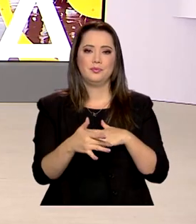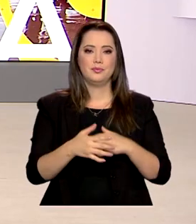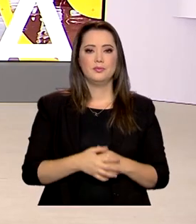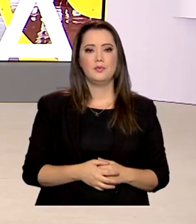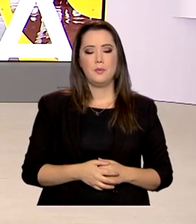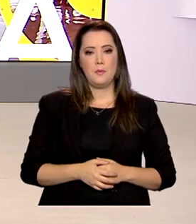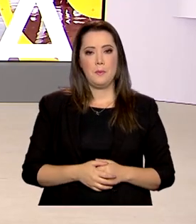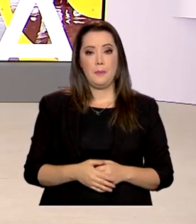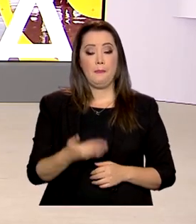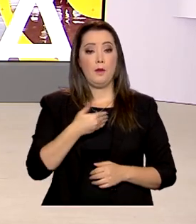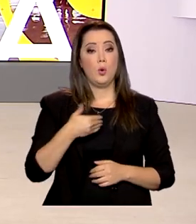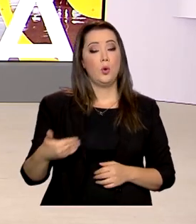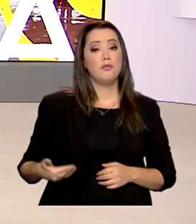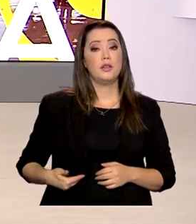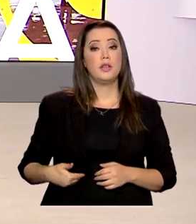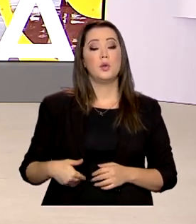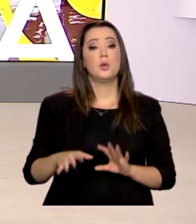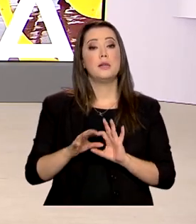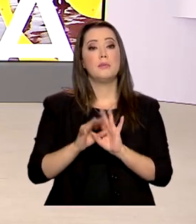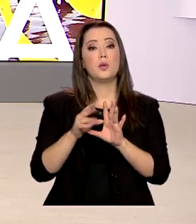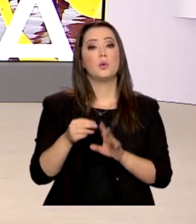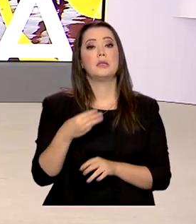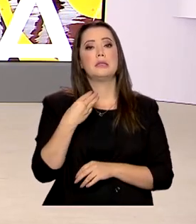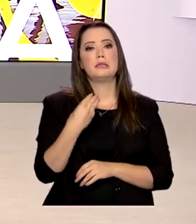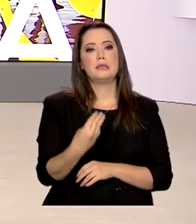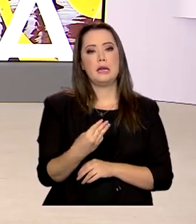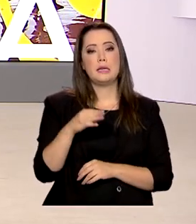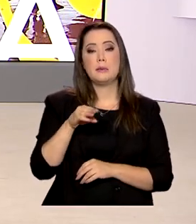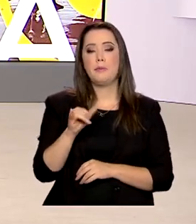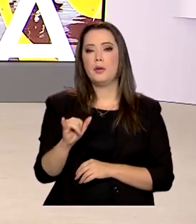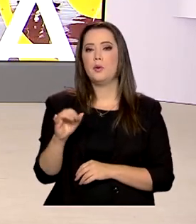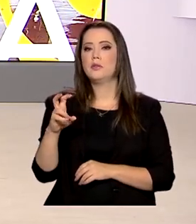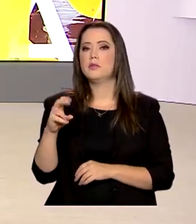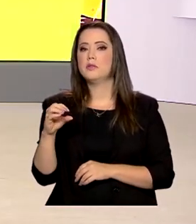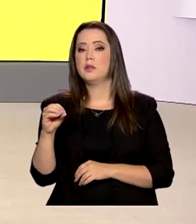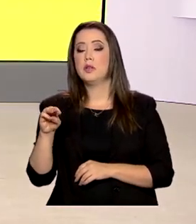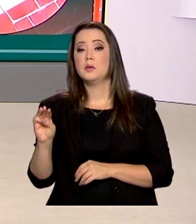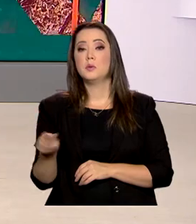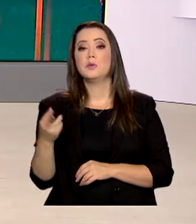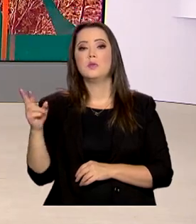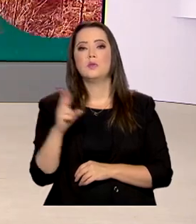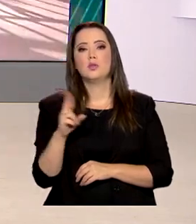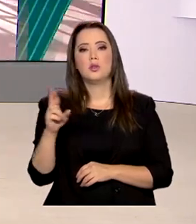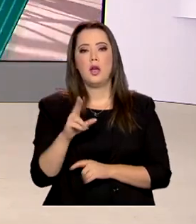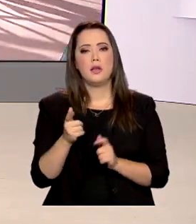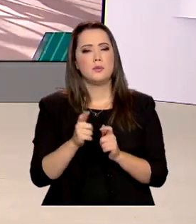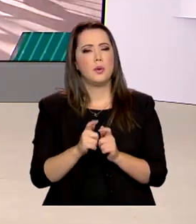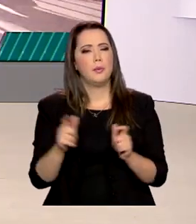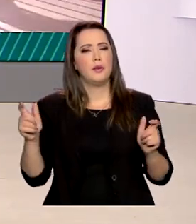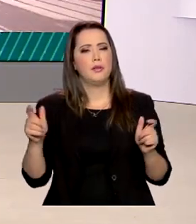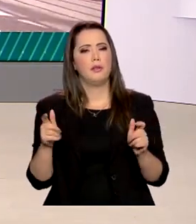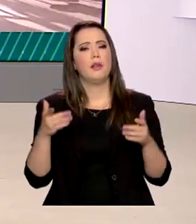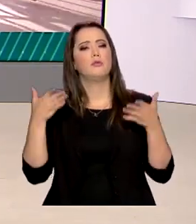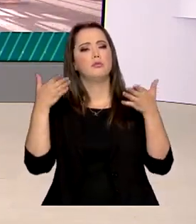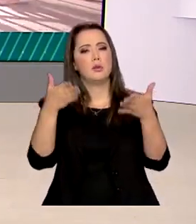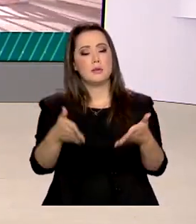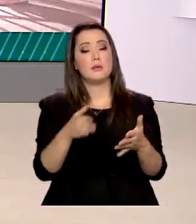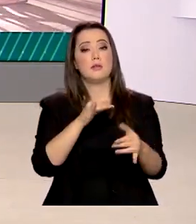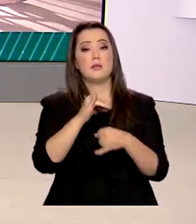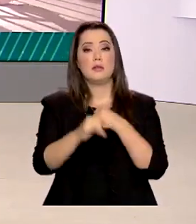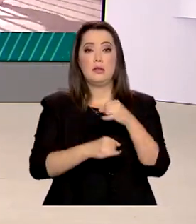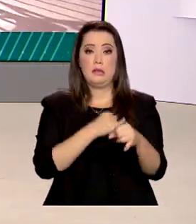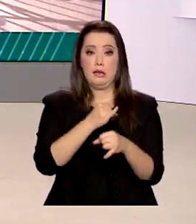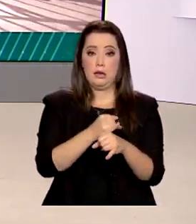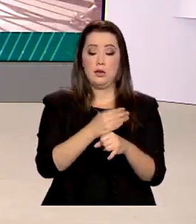O governo liberou 3 bilhões e 500 milhões de reais para ampliar o acesso à internet em escolas públicas.